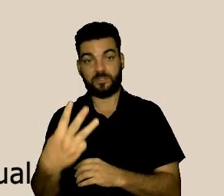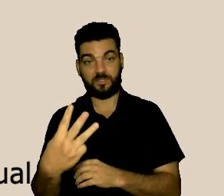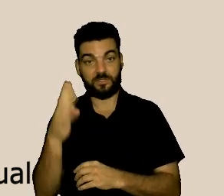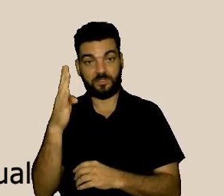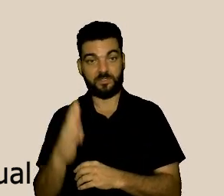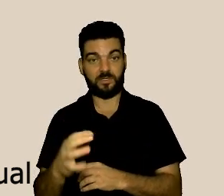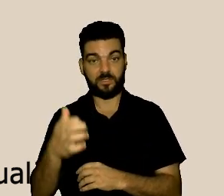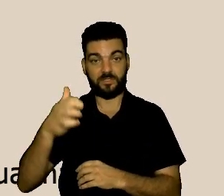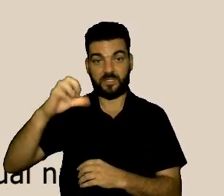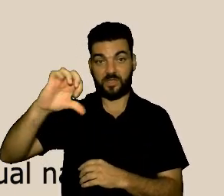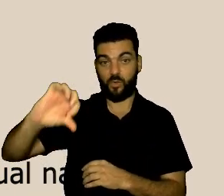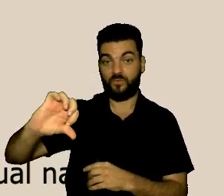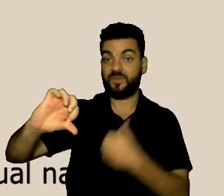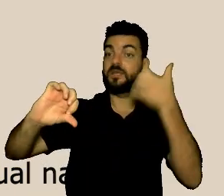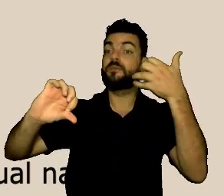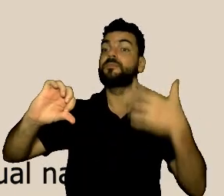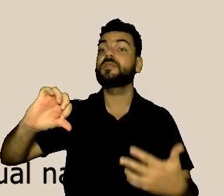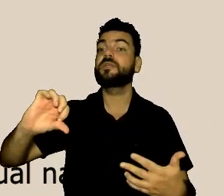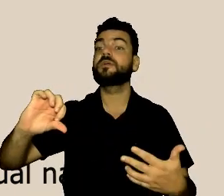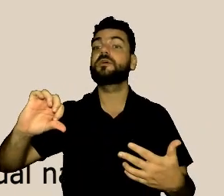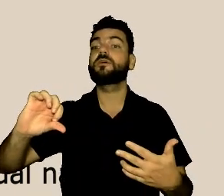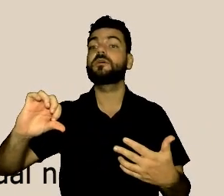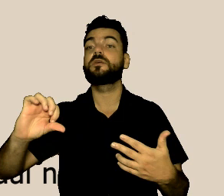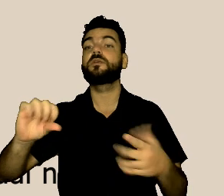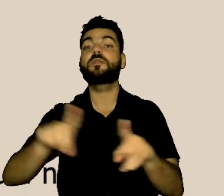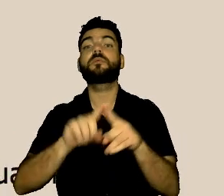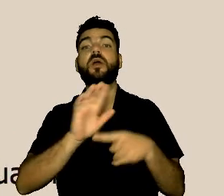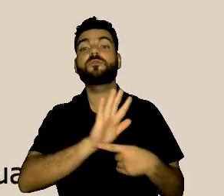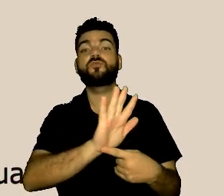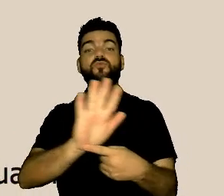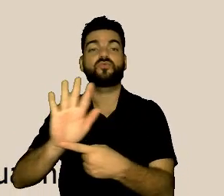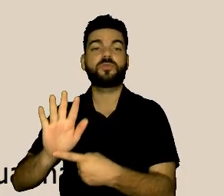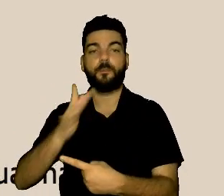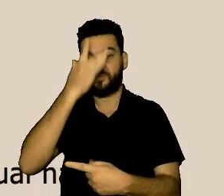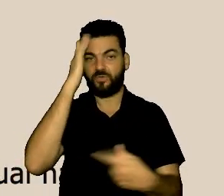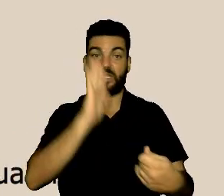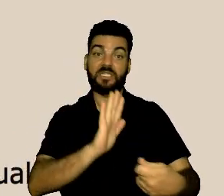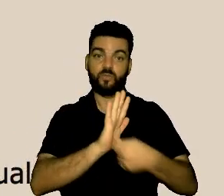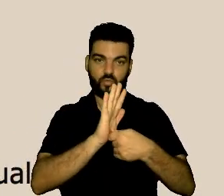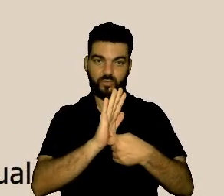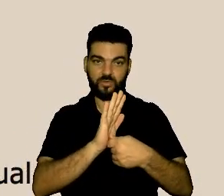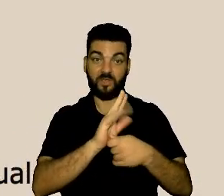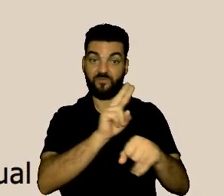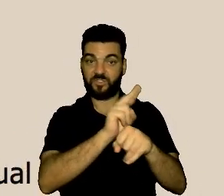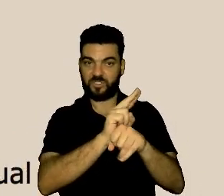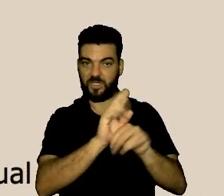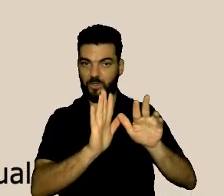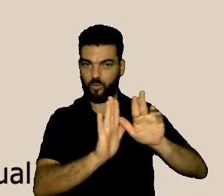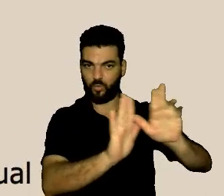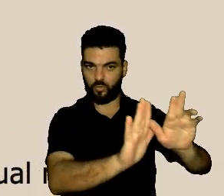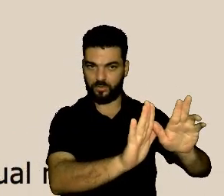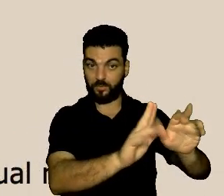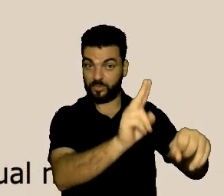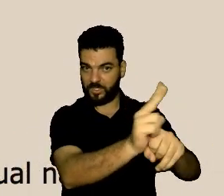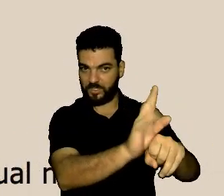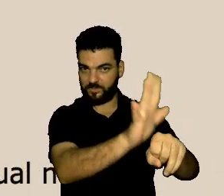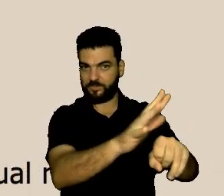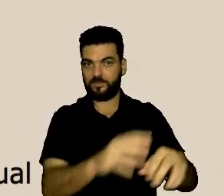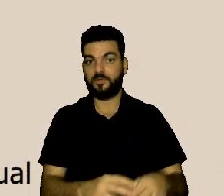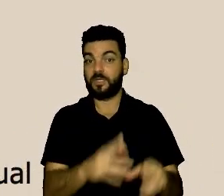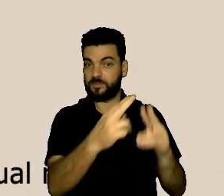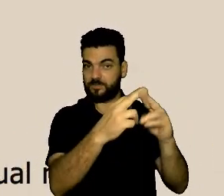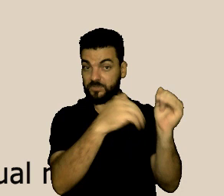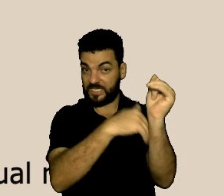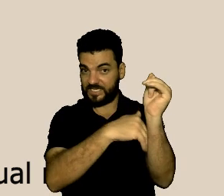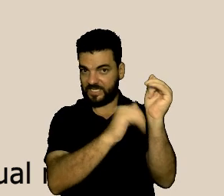denunciante. Então nós temos não só a figura da anonimização de dados pessoais, que já era amplamente